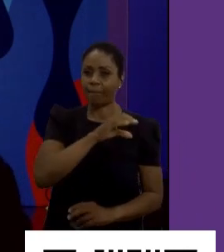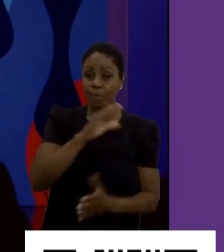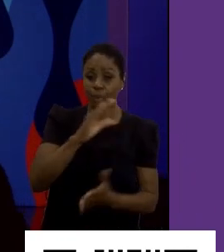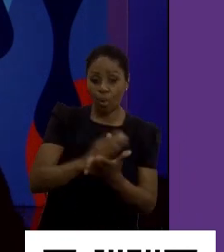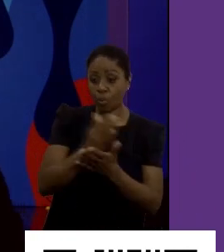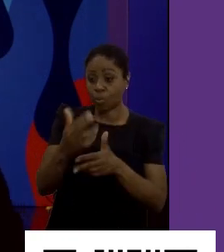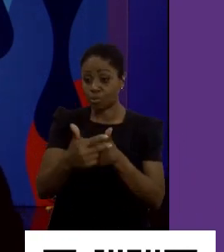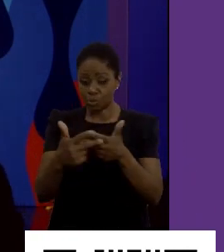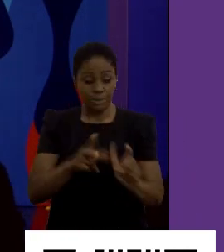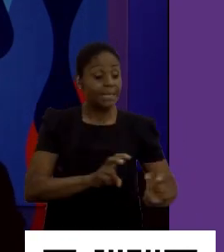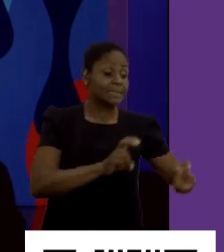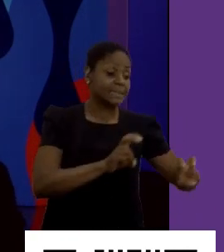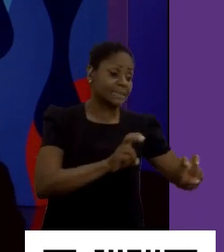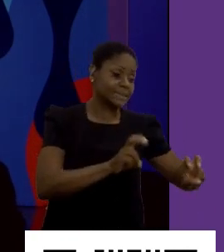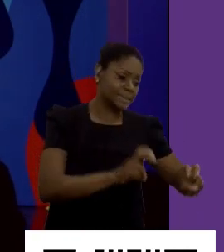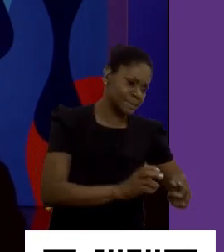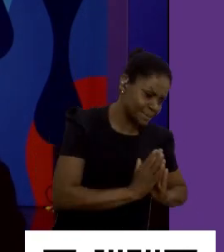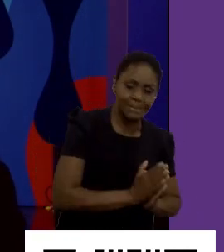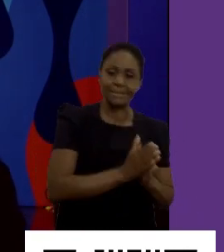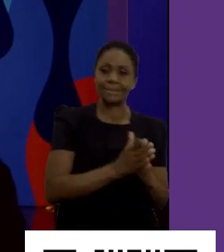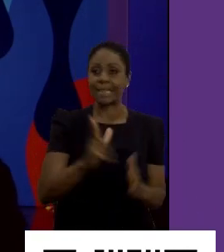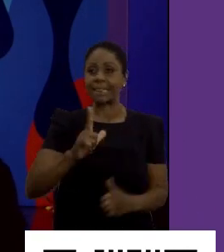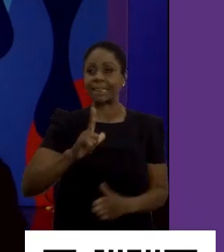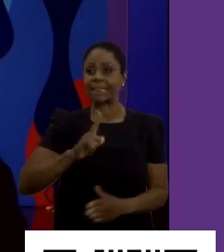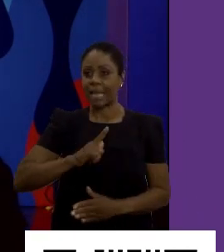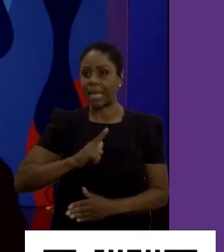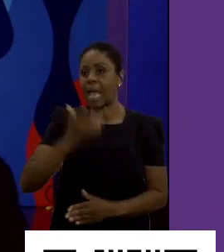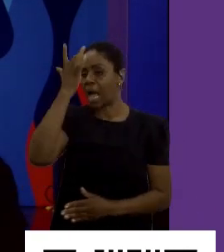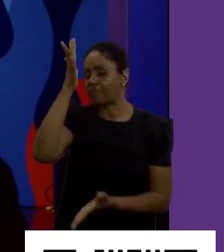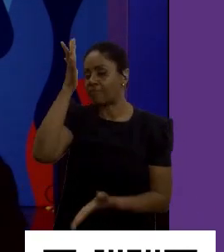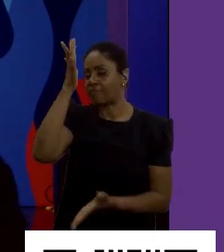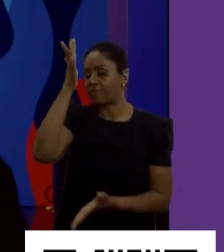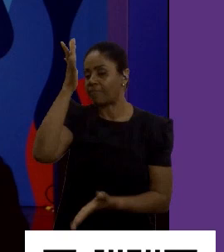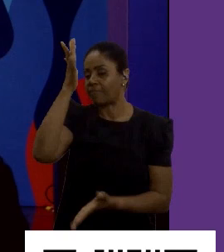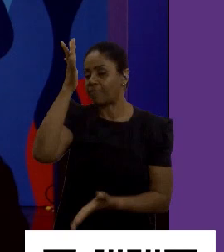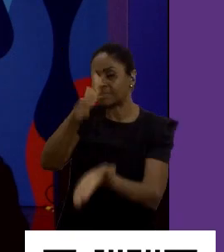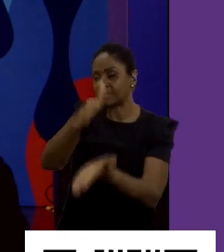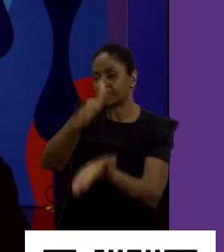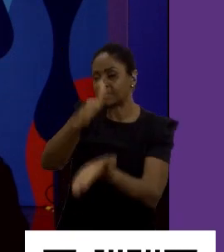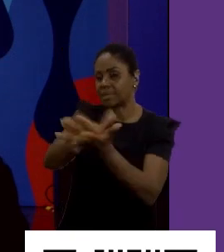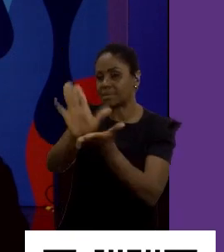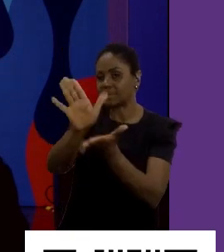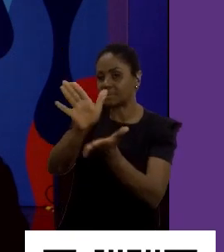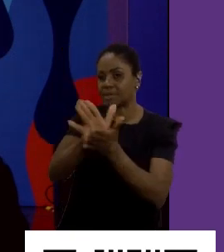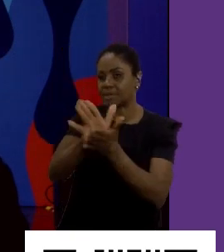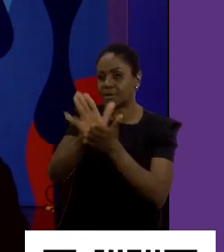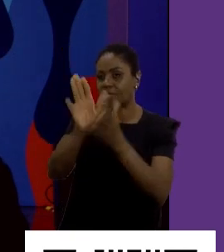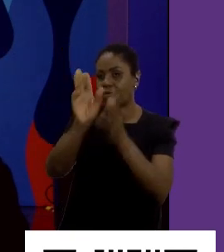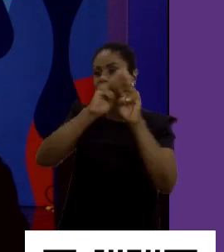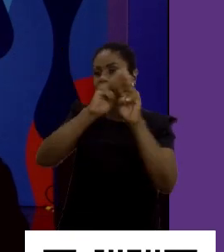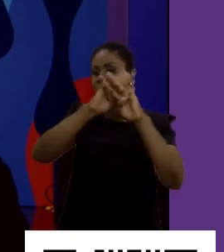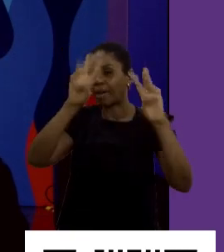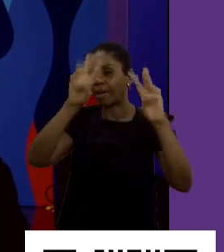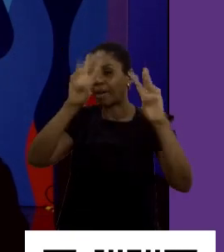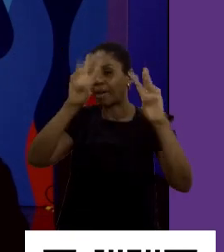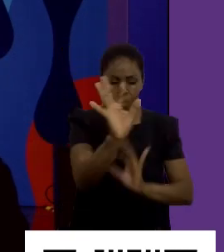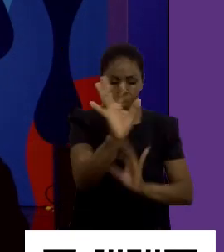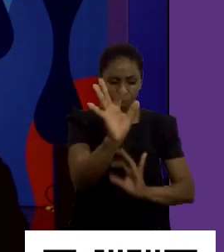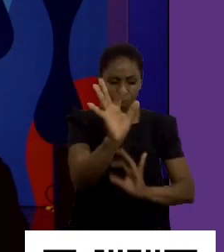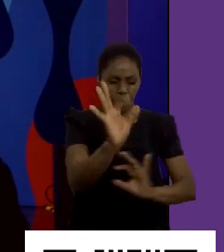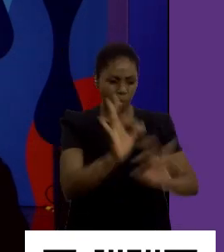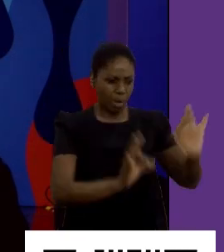na verdade. Senta aí, por favor. A gente tem a facilitação gráfica que a nossa equipe está montando para a gente conseguir ver aí